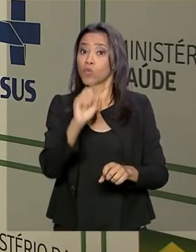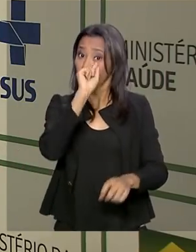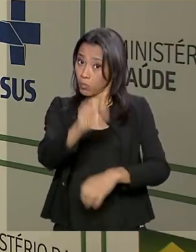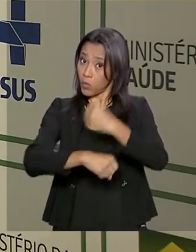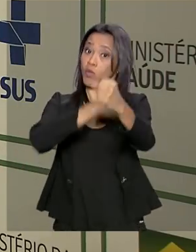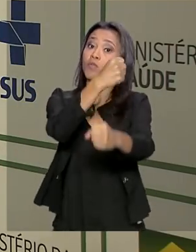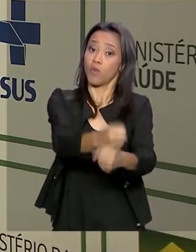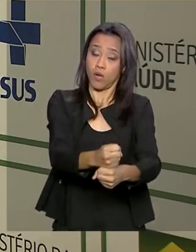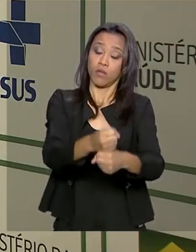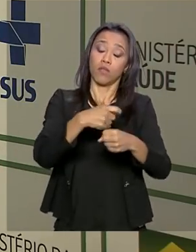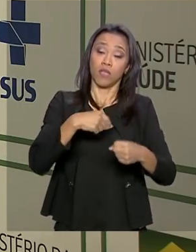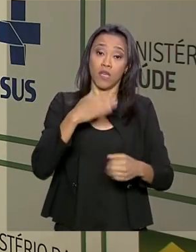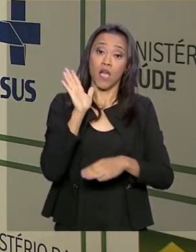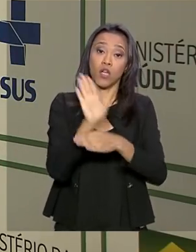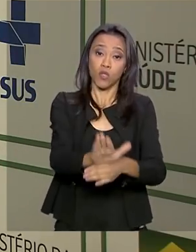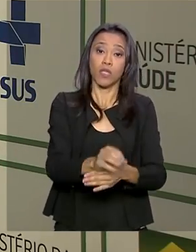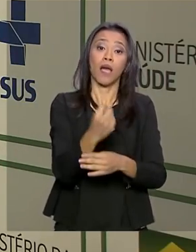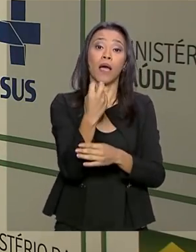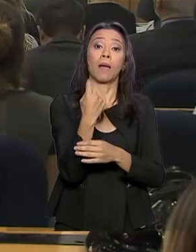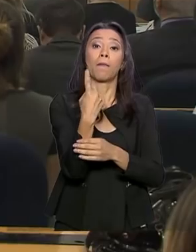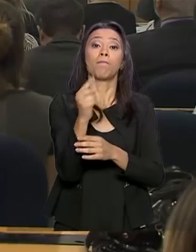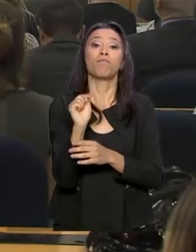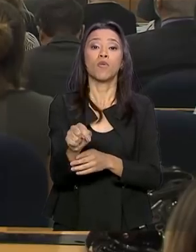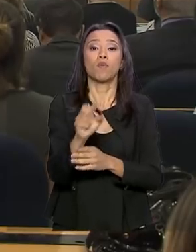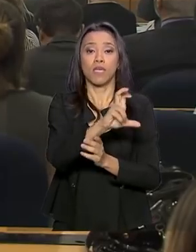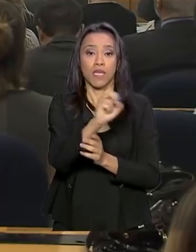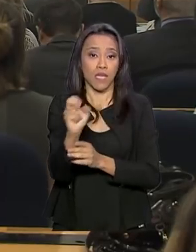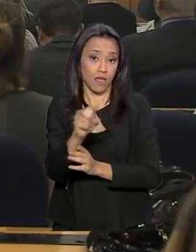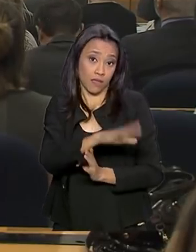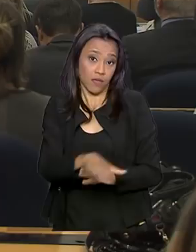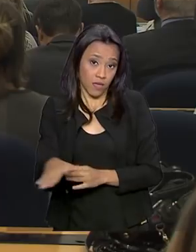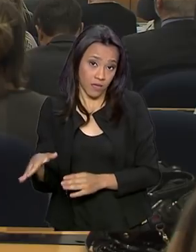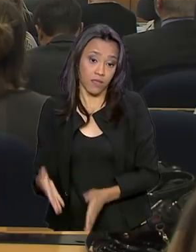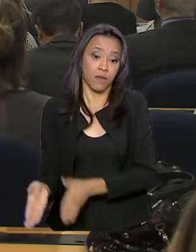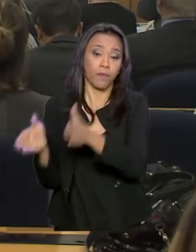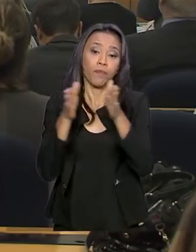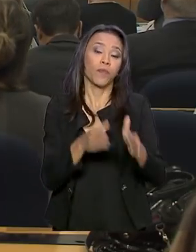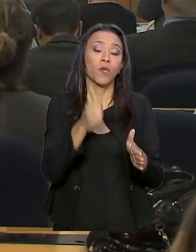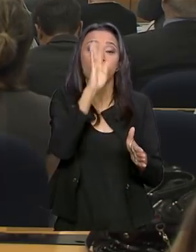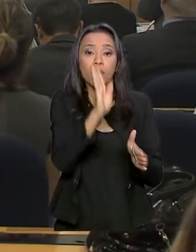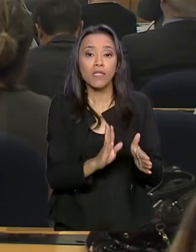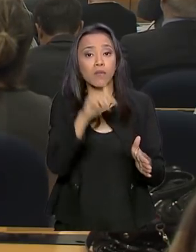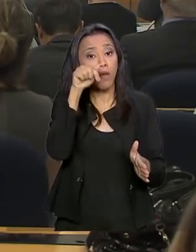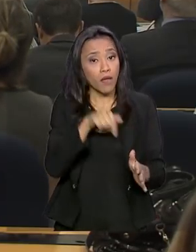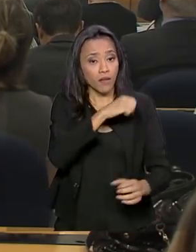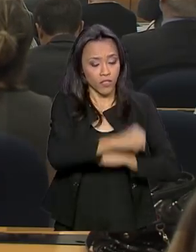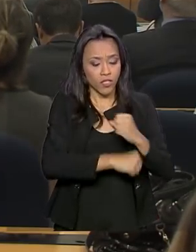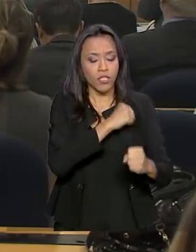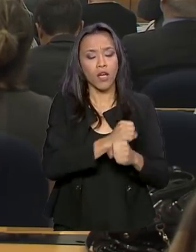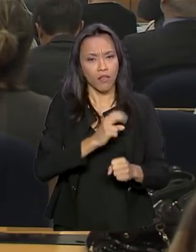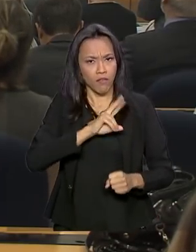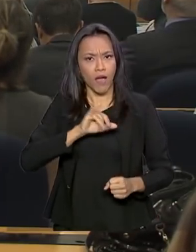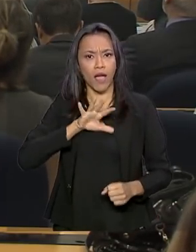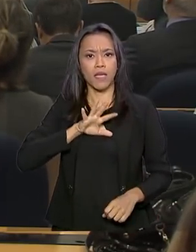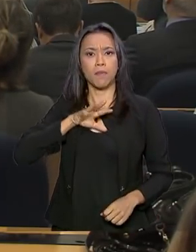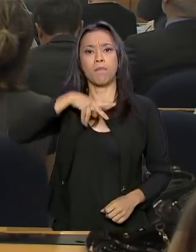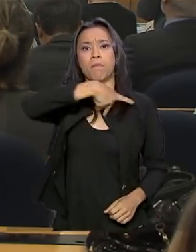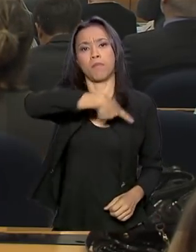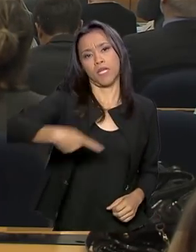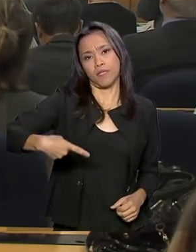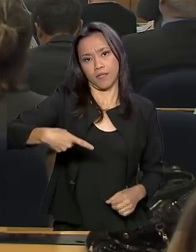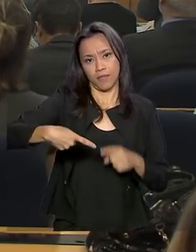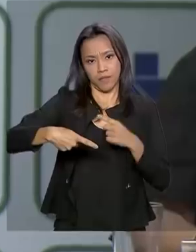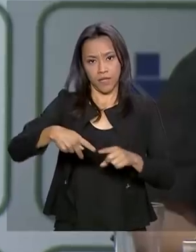beneficie cerca de 1.500 crianças. O Brasil vai assumir ainda neste ano a presidência da Organização Internacional